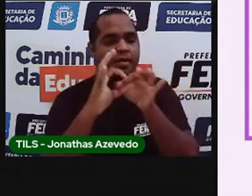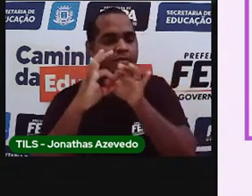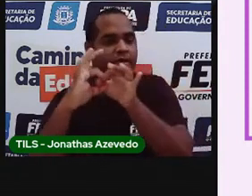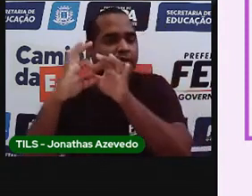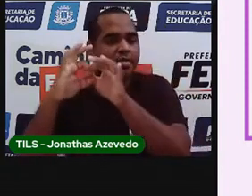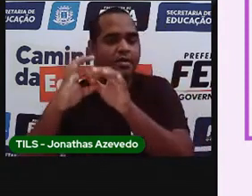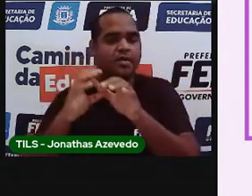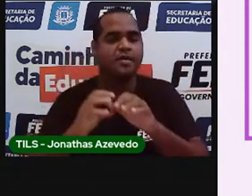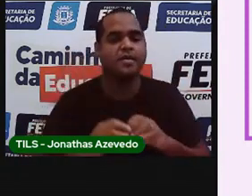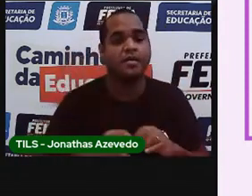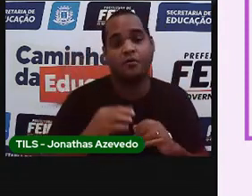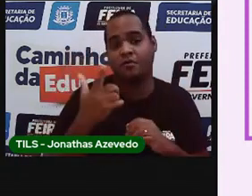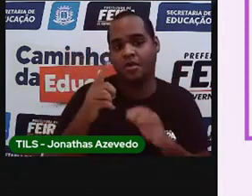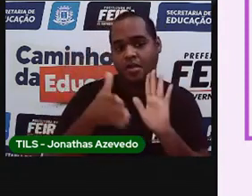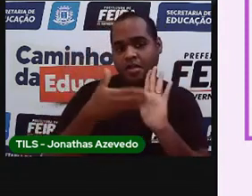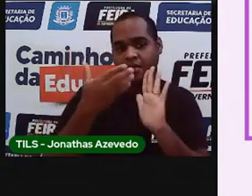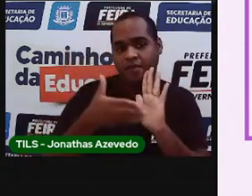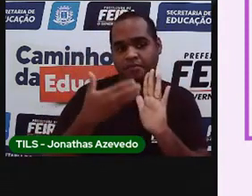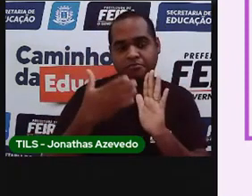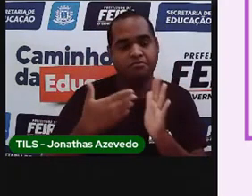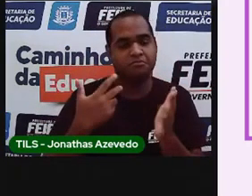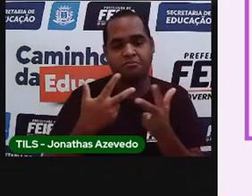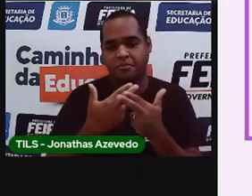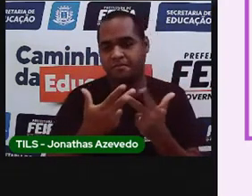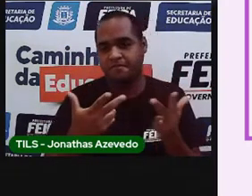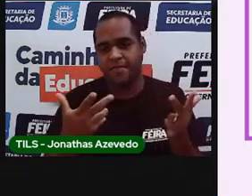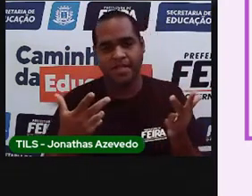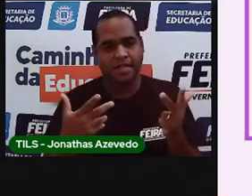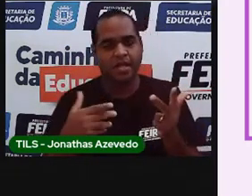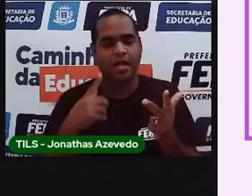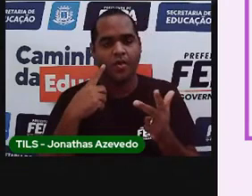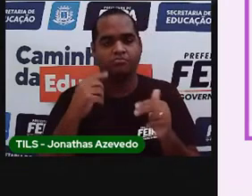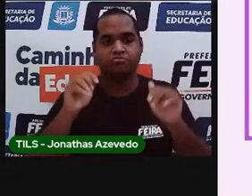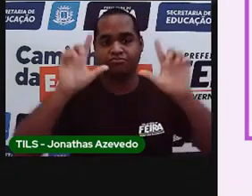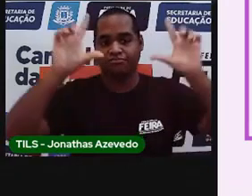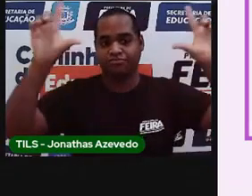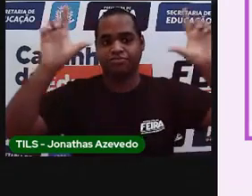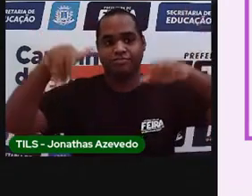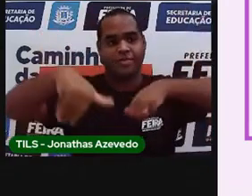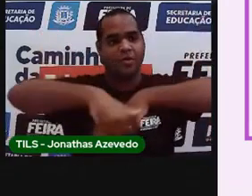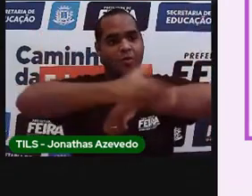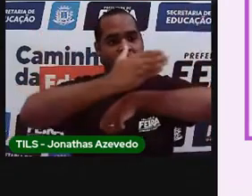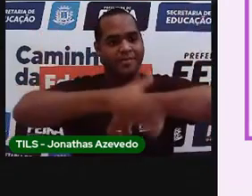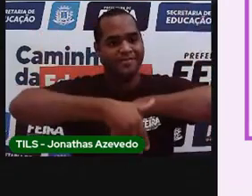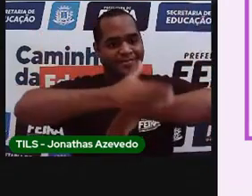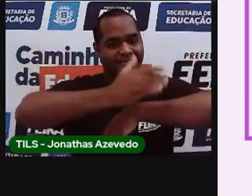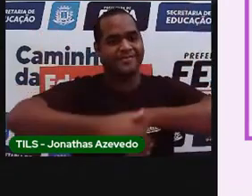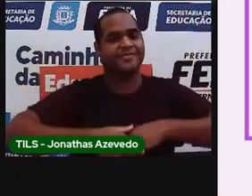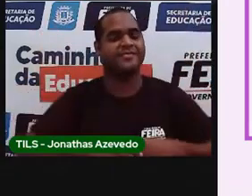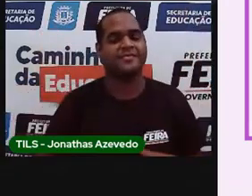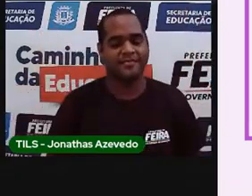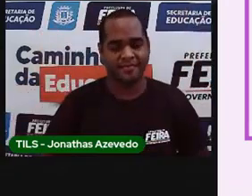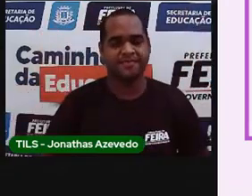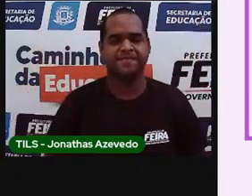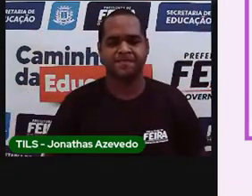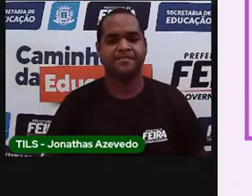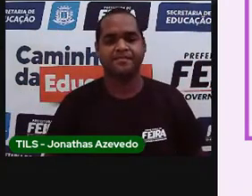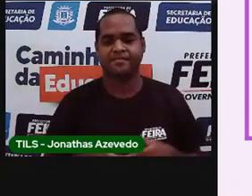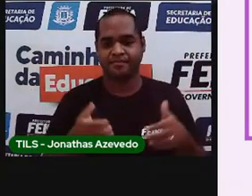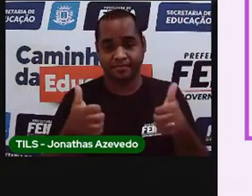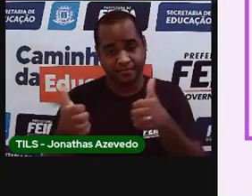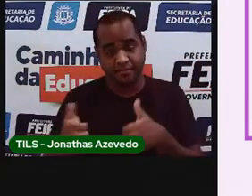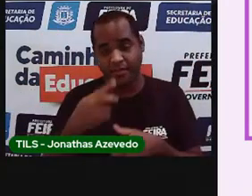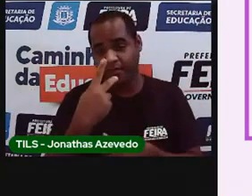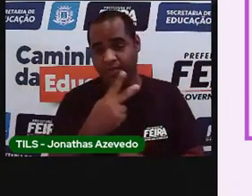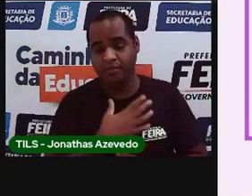num livro, numa revista, naqueles altidó, no meio da rua. Tá bom? É só o que você